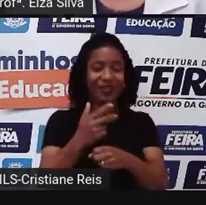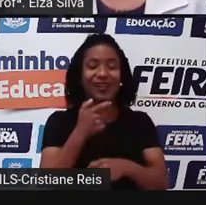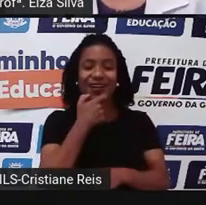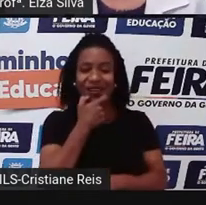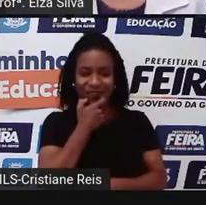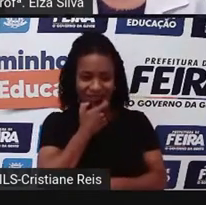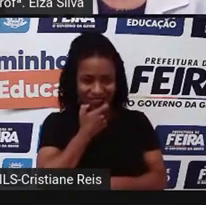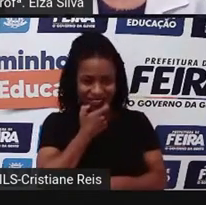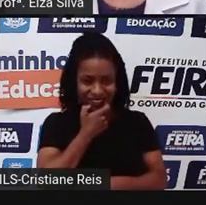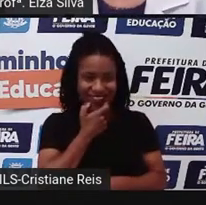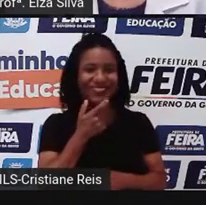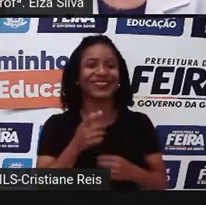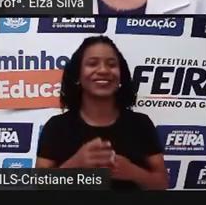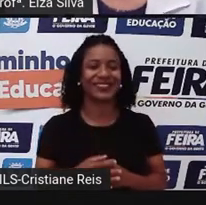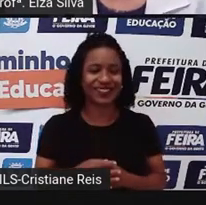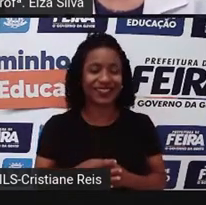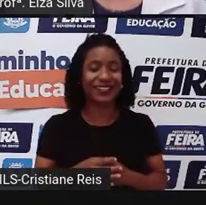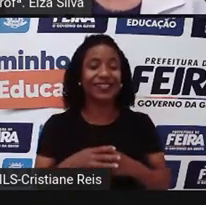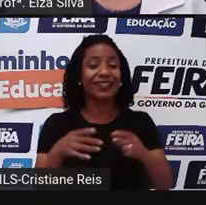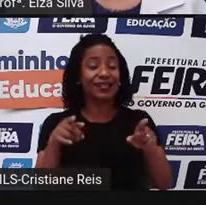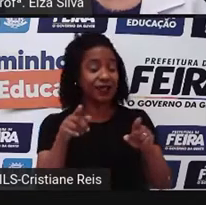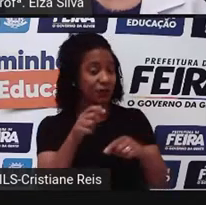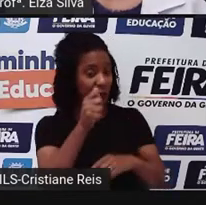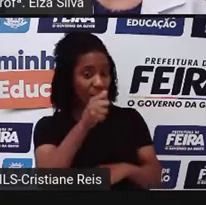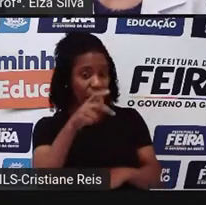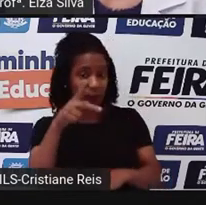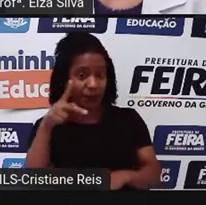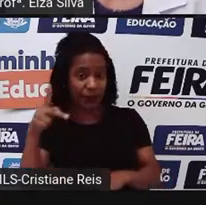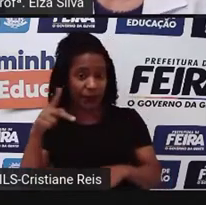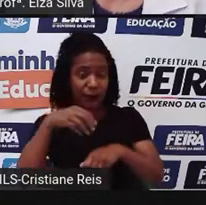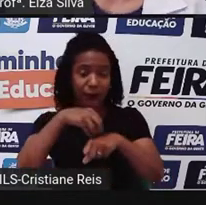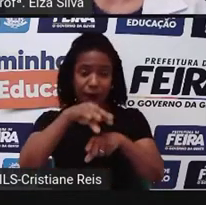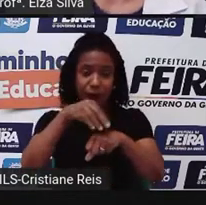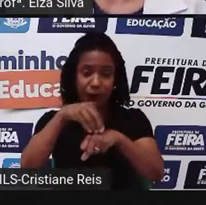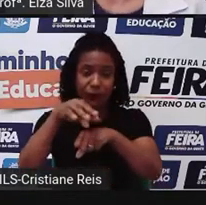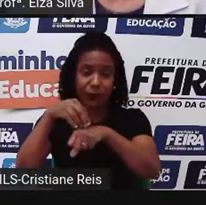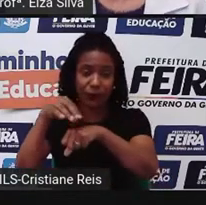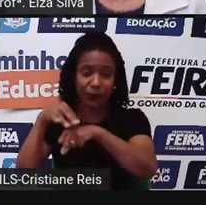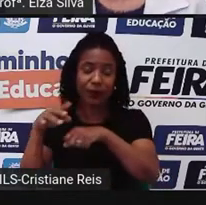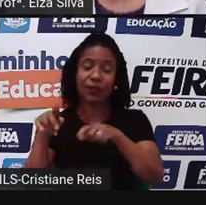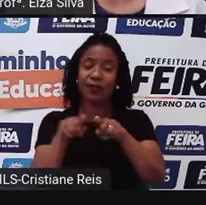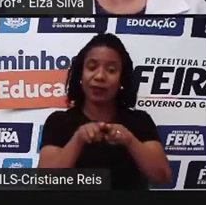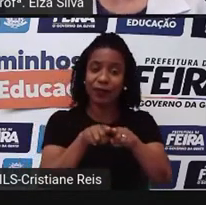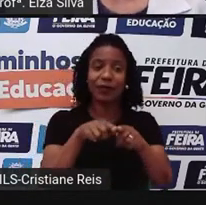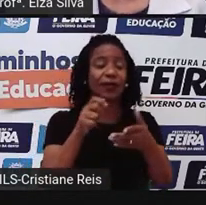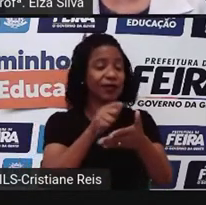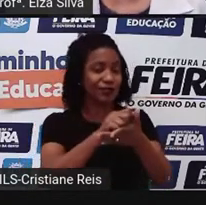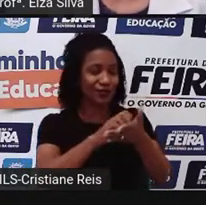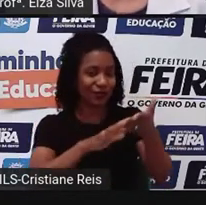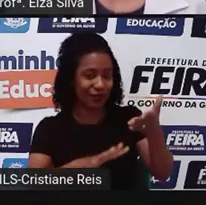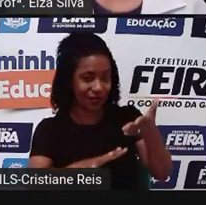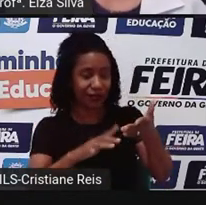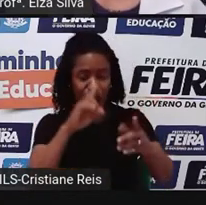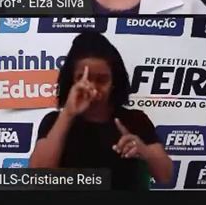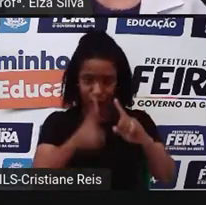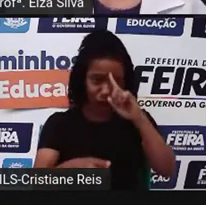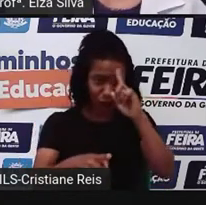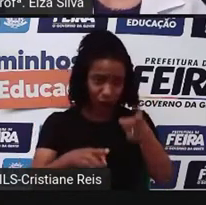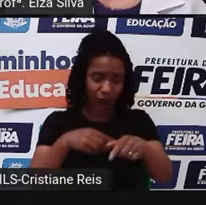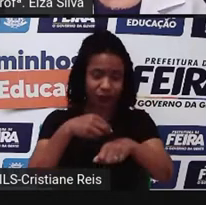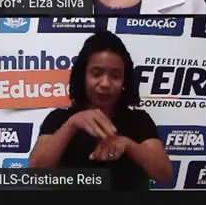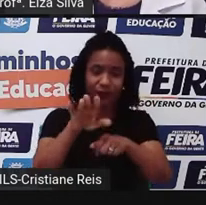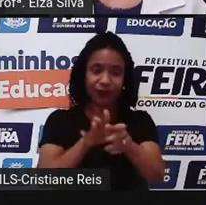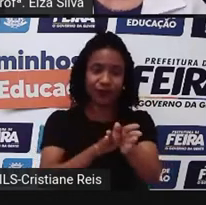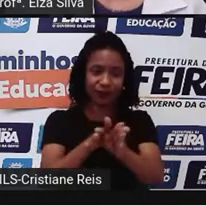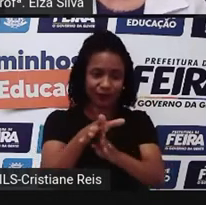o nosso vocabulário hoje a partir desse aplicativo e desempenhar atividade de comandos, ordem e instruções